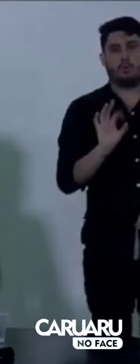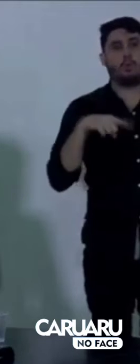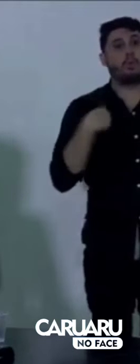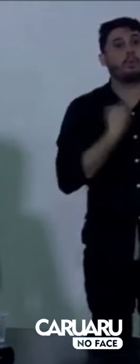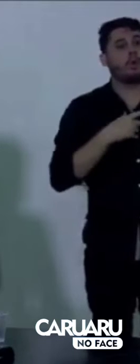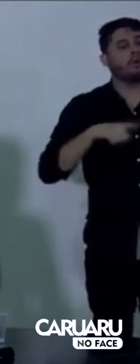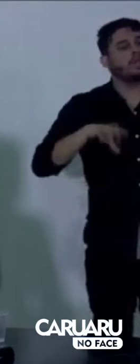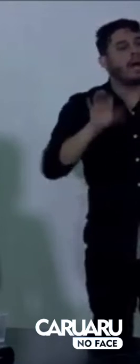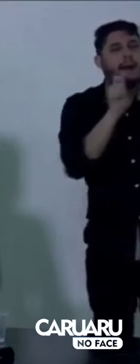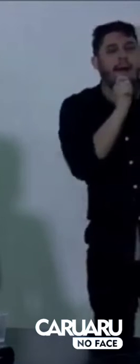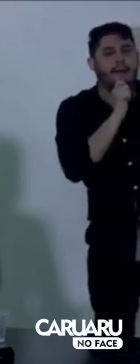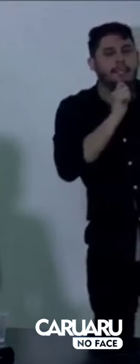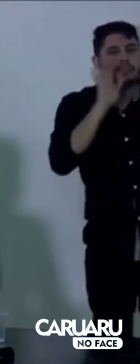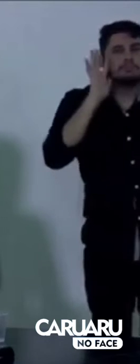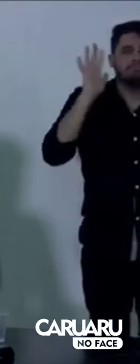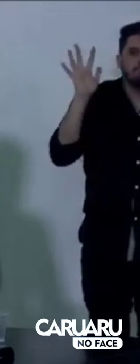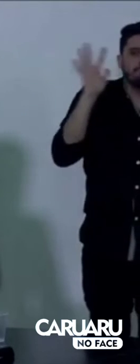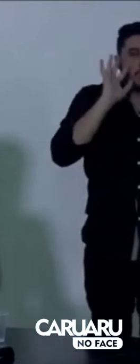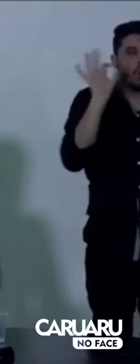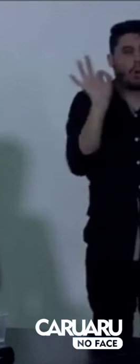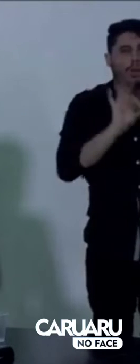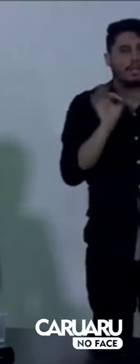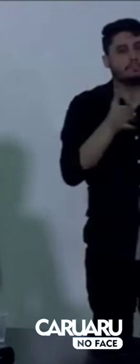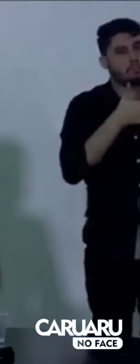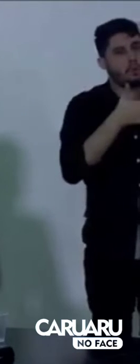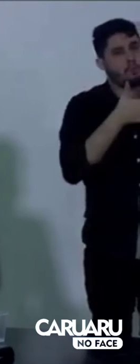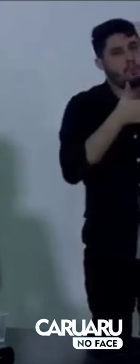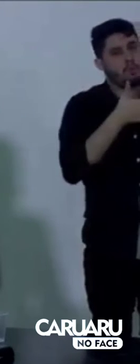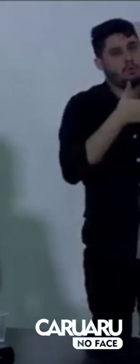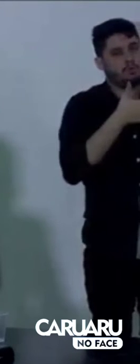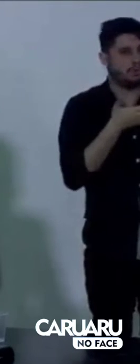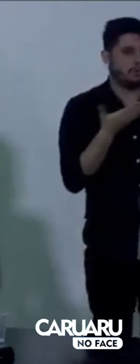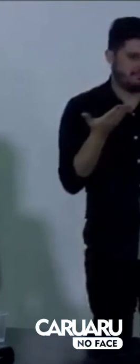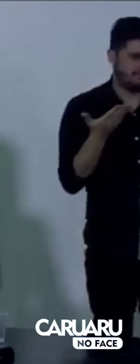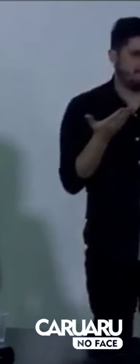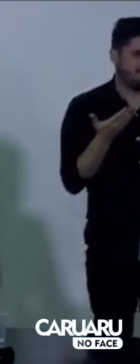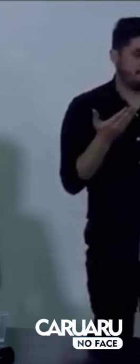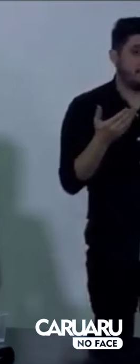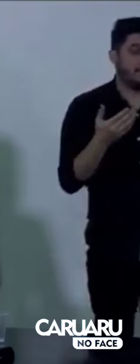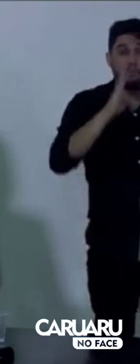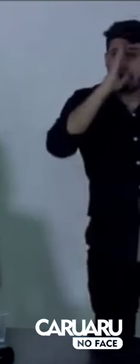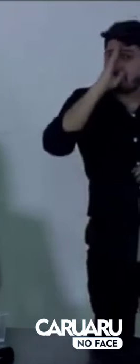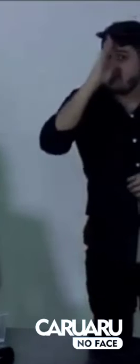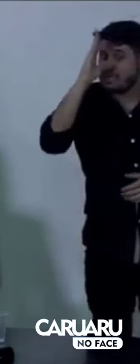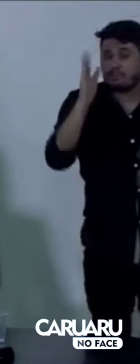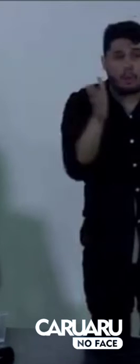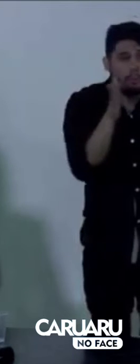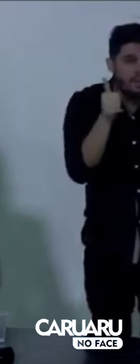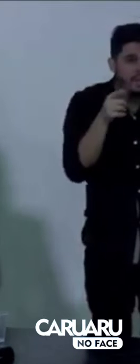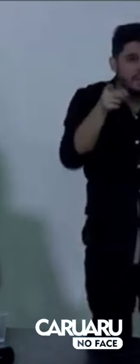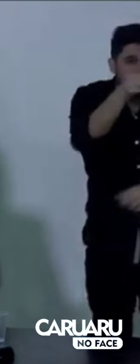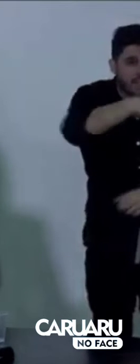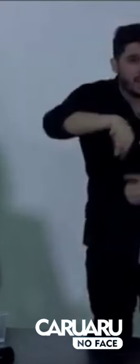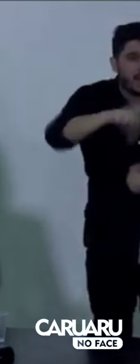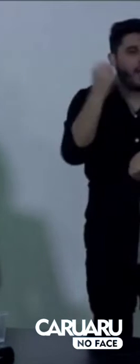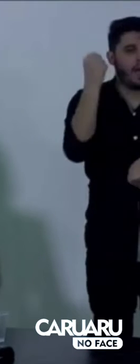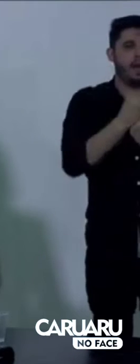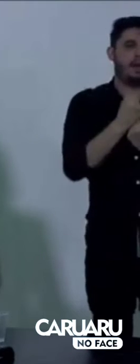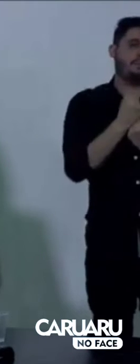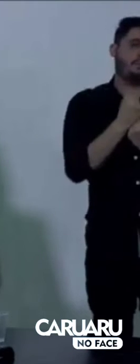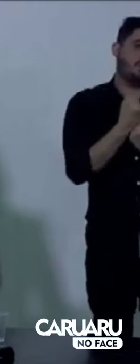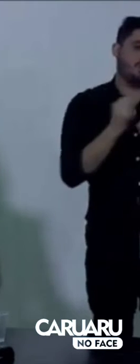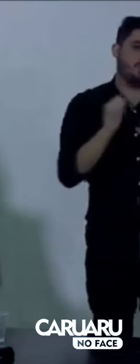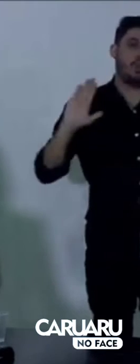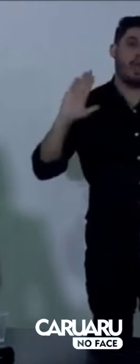possibilidade de fazer, com o viés da solidariedade, com a espinha da questão da solidariedade, um